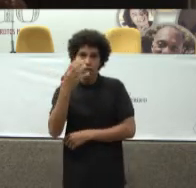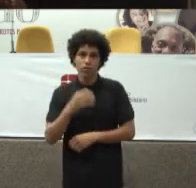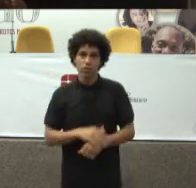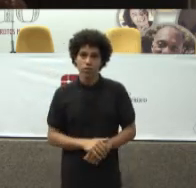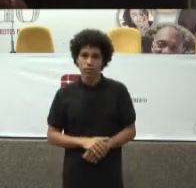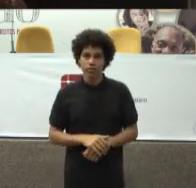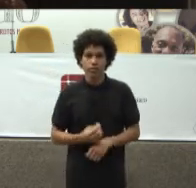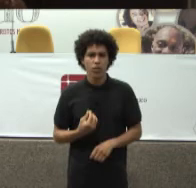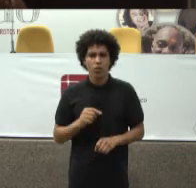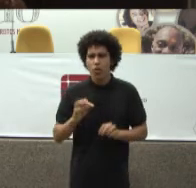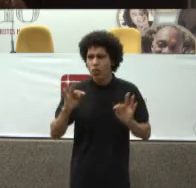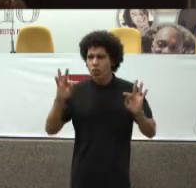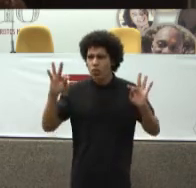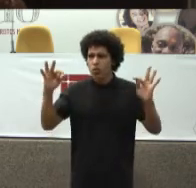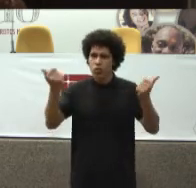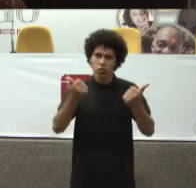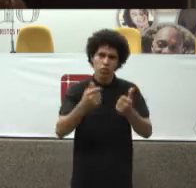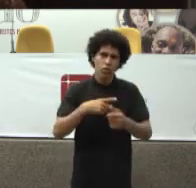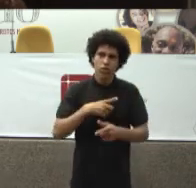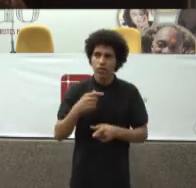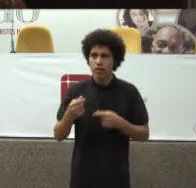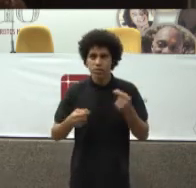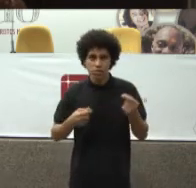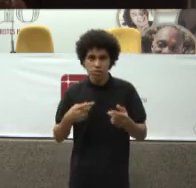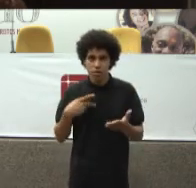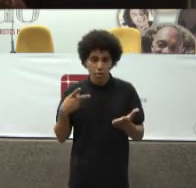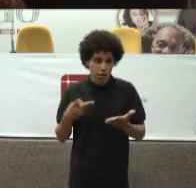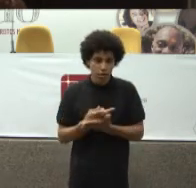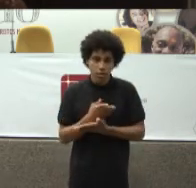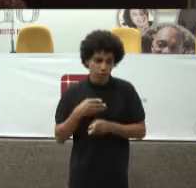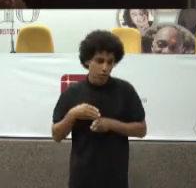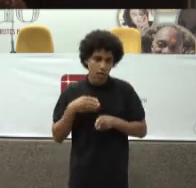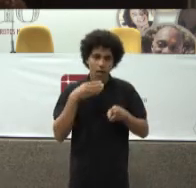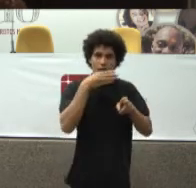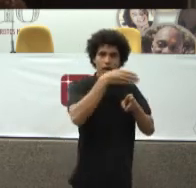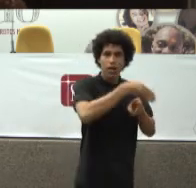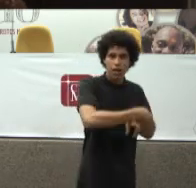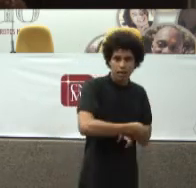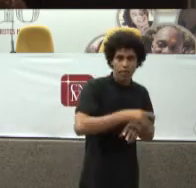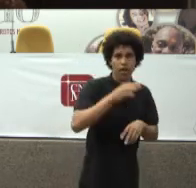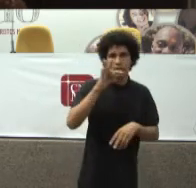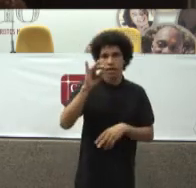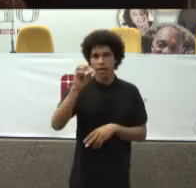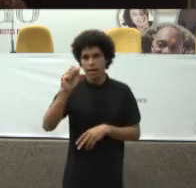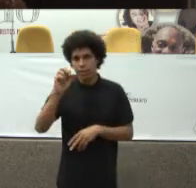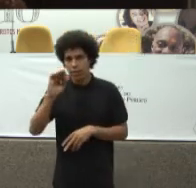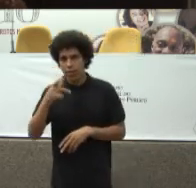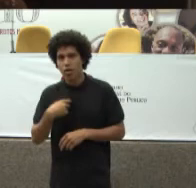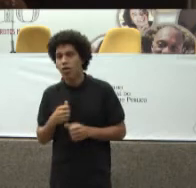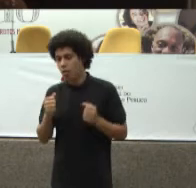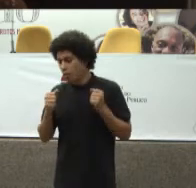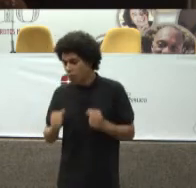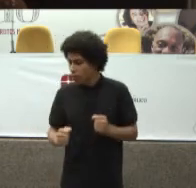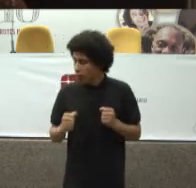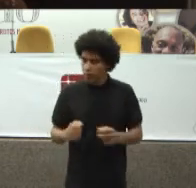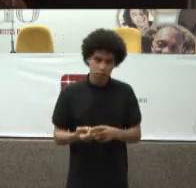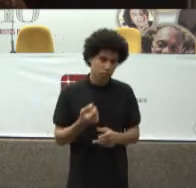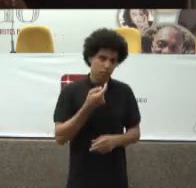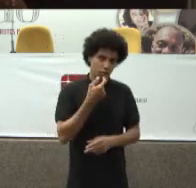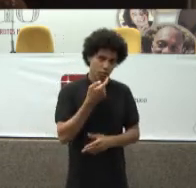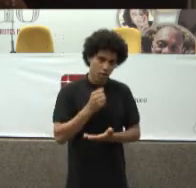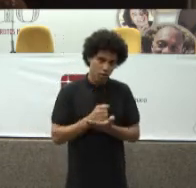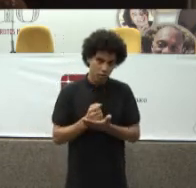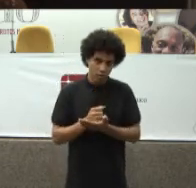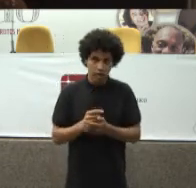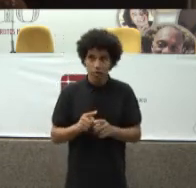situações Que levam a decisão Terapêutica Não é Posso tomar Determinado Remédio Mas não posso Tomar outro Determinado